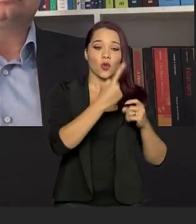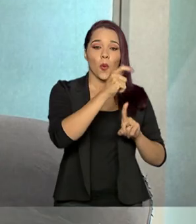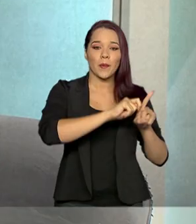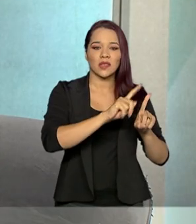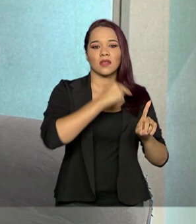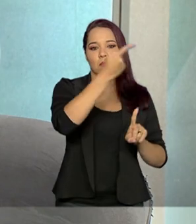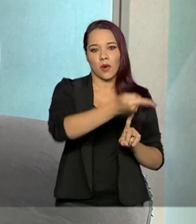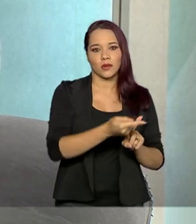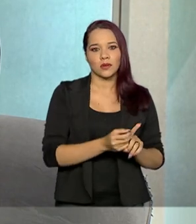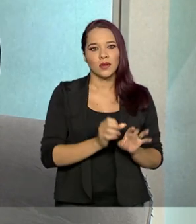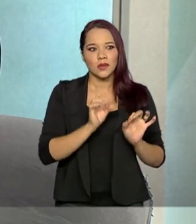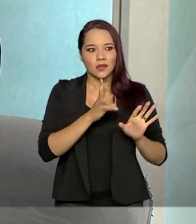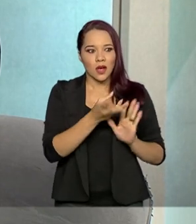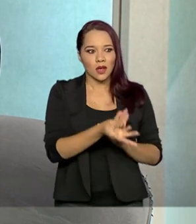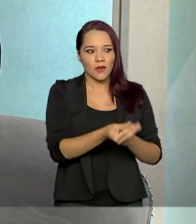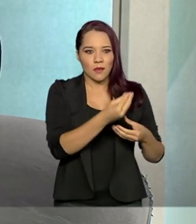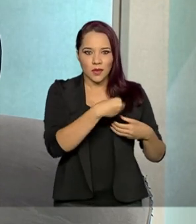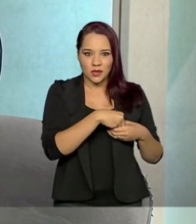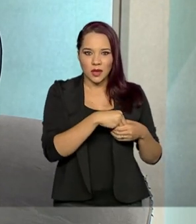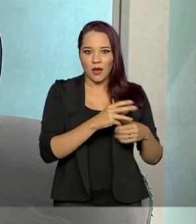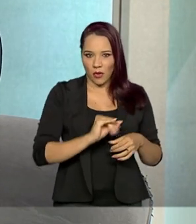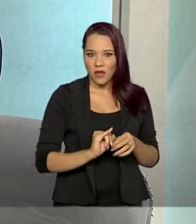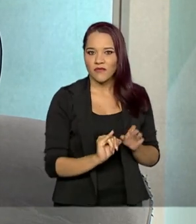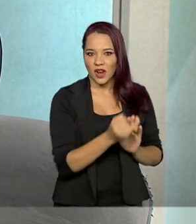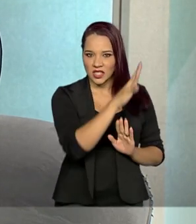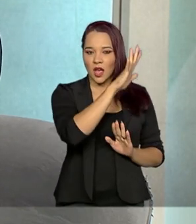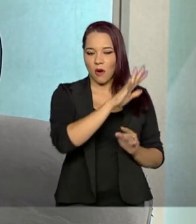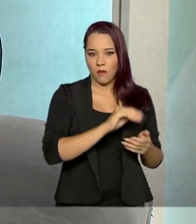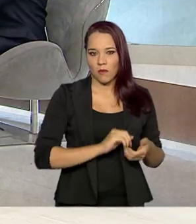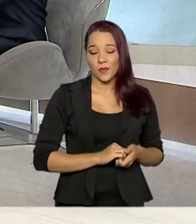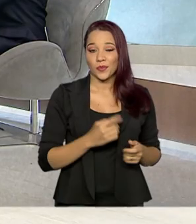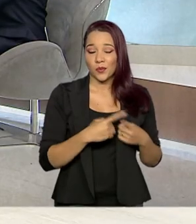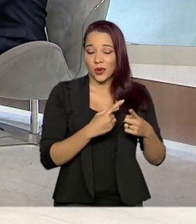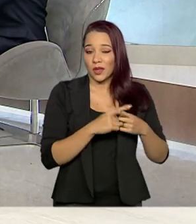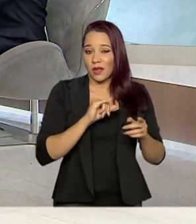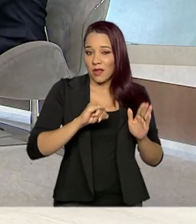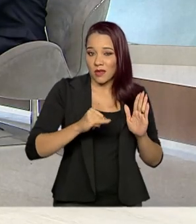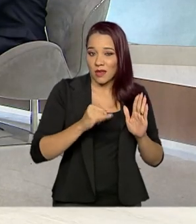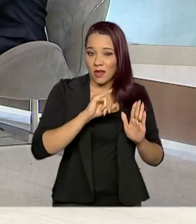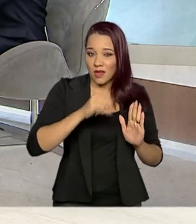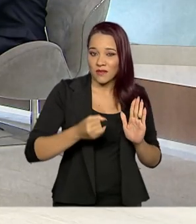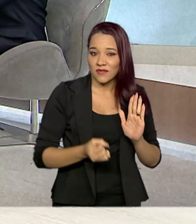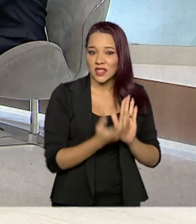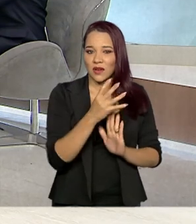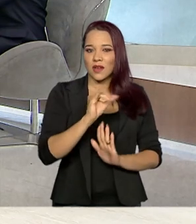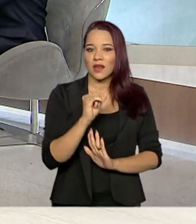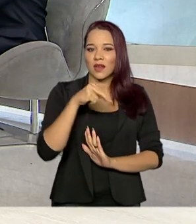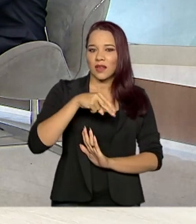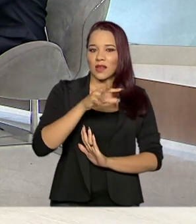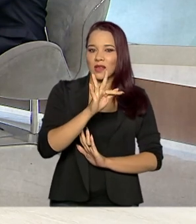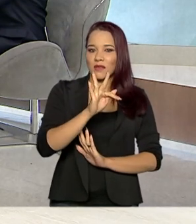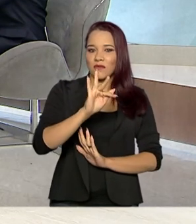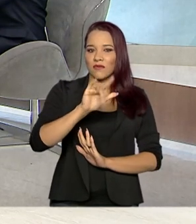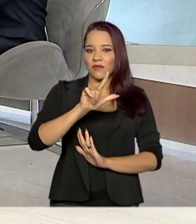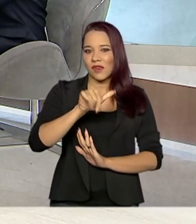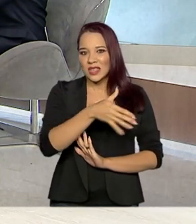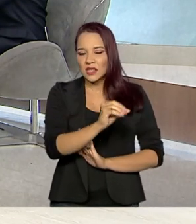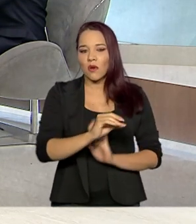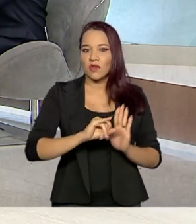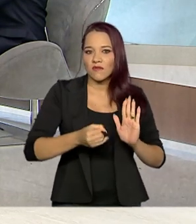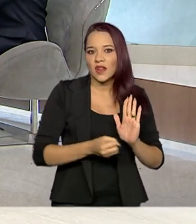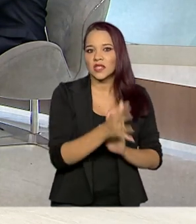mês. Mas eu vou receber corrigido pela inflação, a gente tem um nível baixo de inflação hoje, pode ser que isso não se verifique daqui a 10 anos.